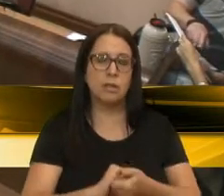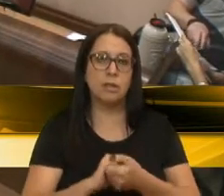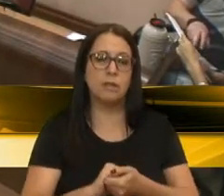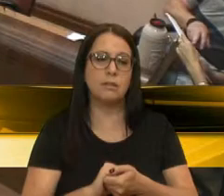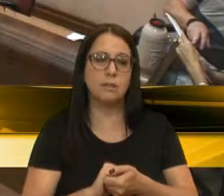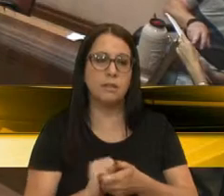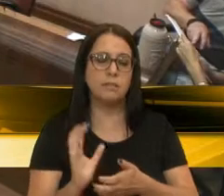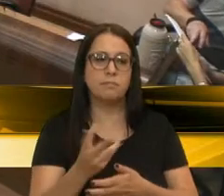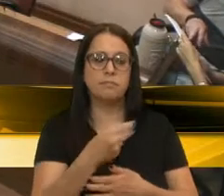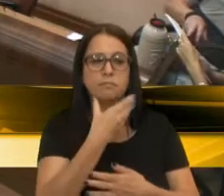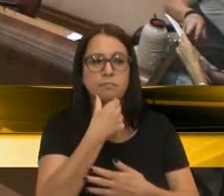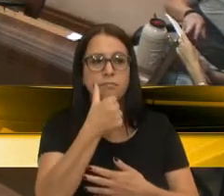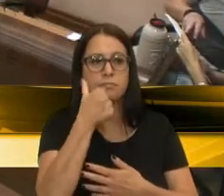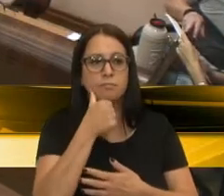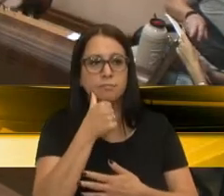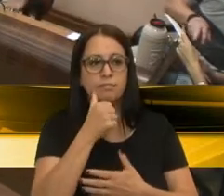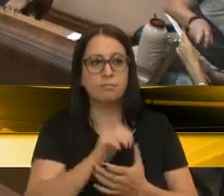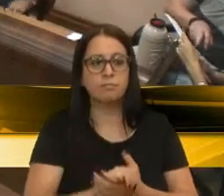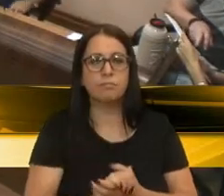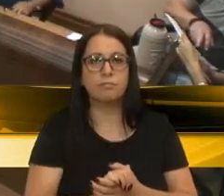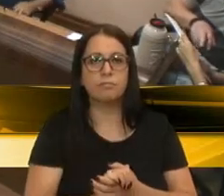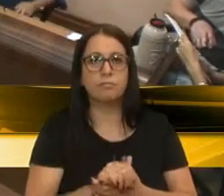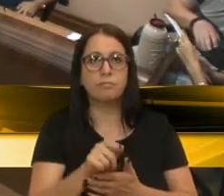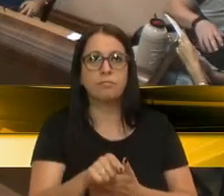Senhor presidente, em nome dele,